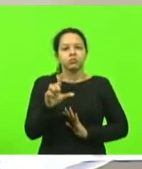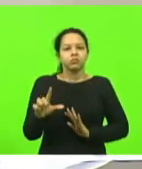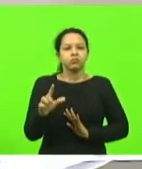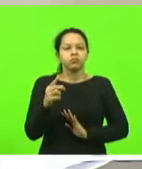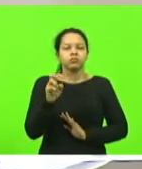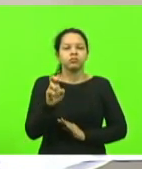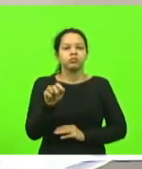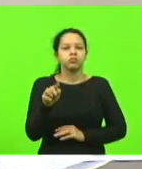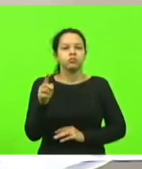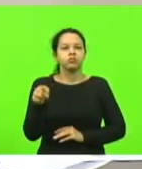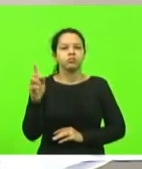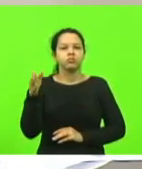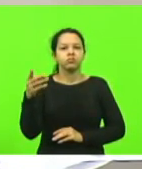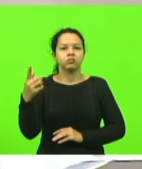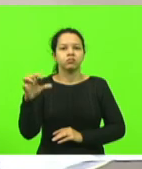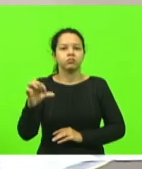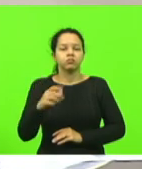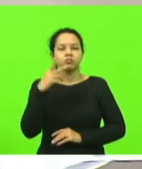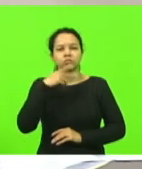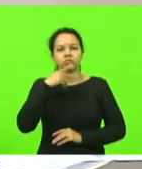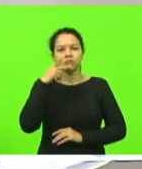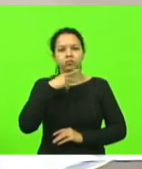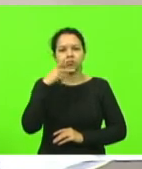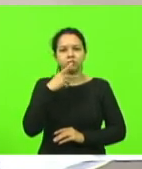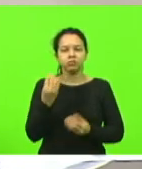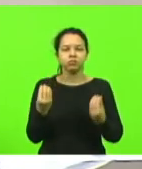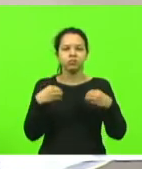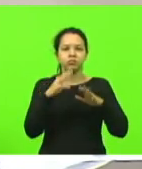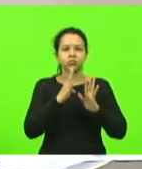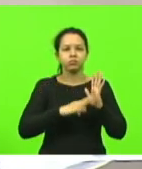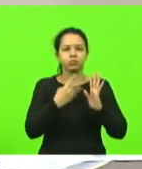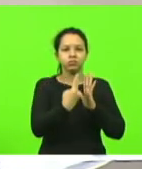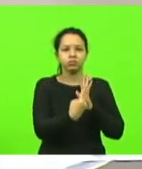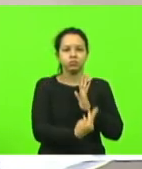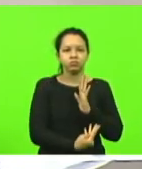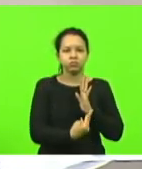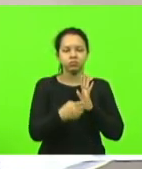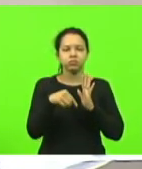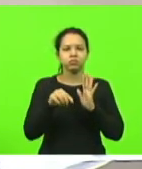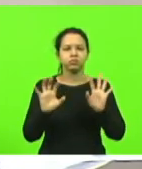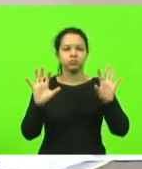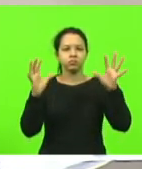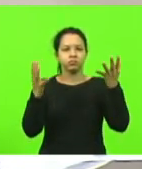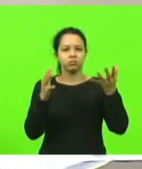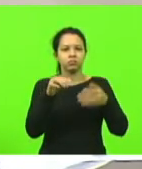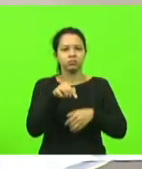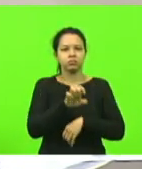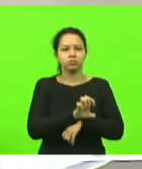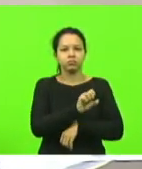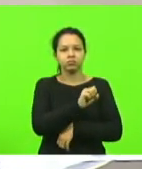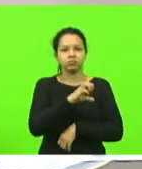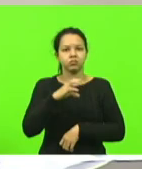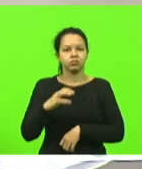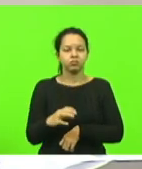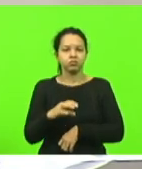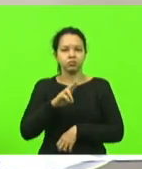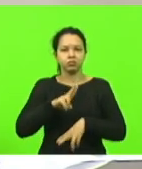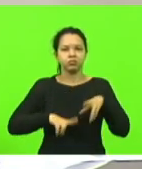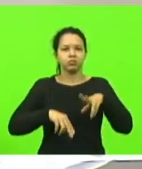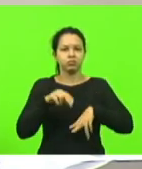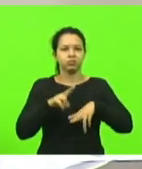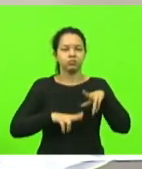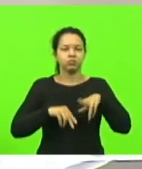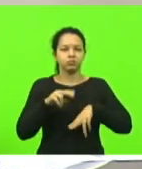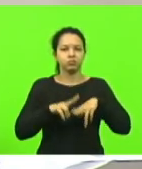deputado Kennedy Nunes, incluir ao calendário oficial de eventos do estado de Santa Catarina o junho violeta